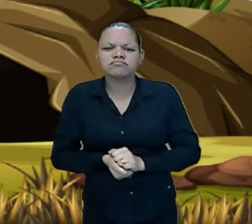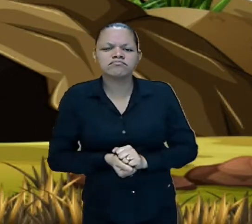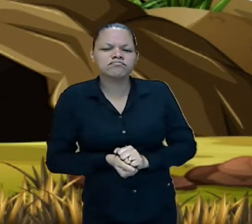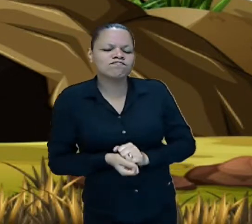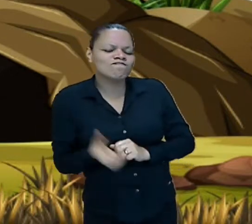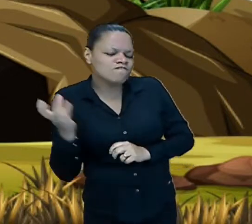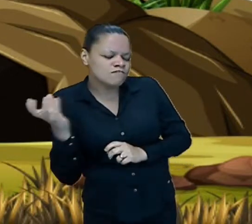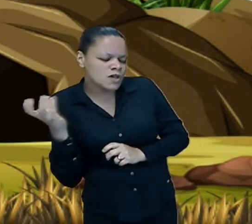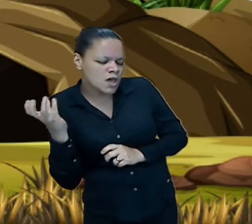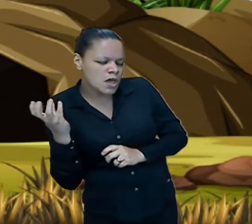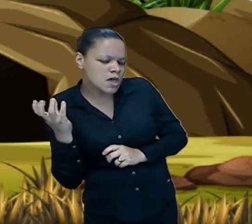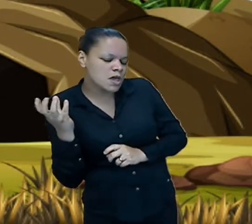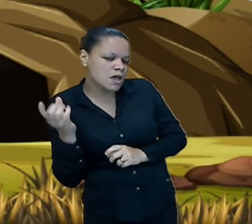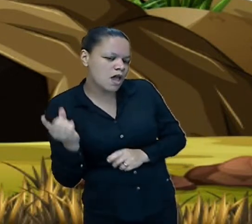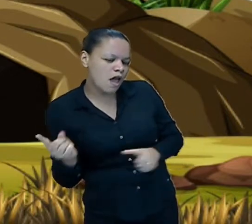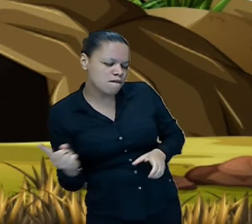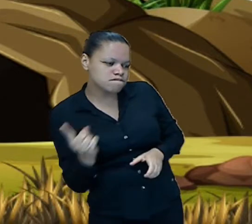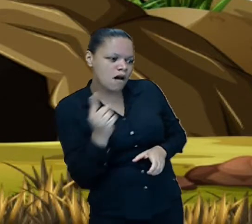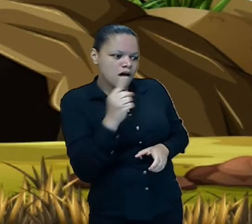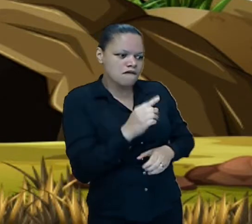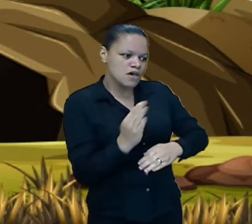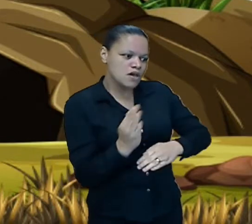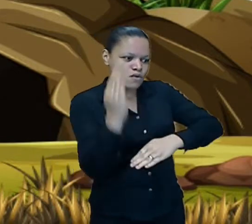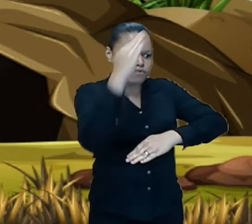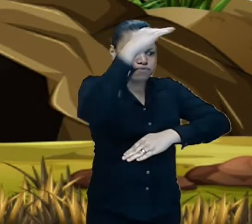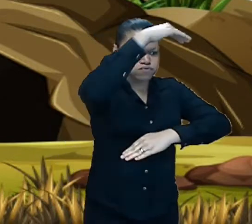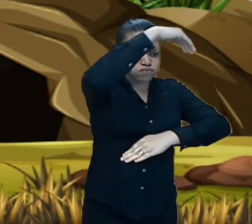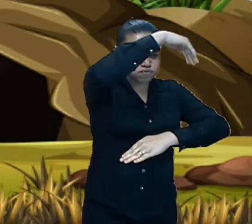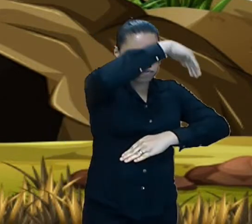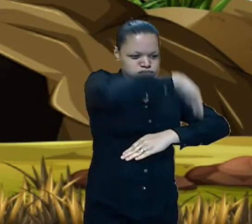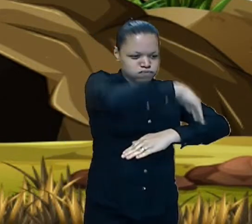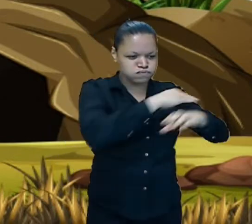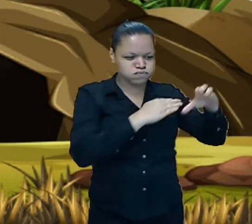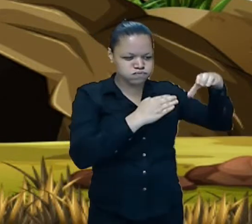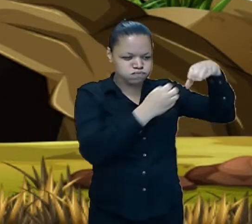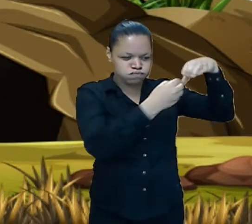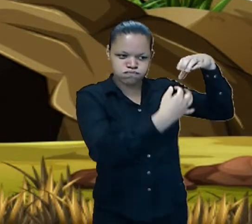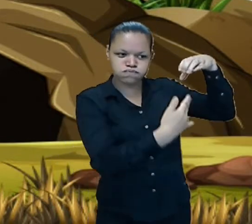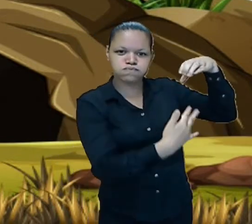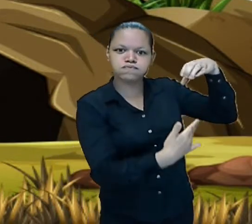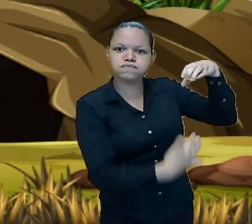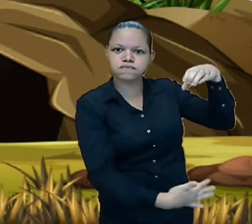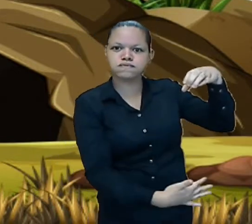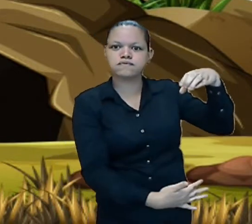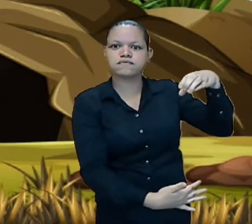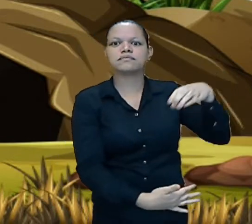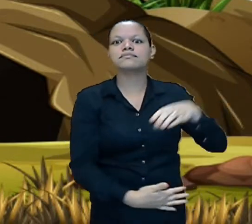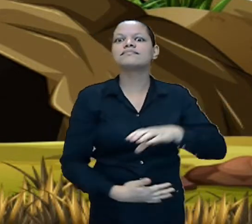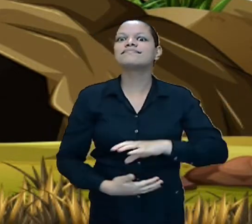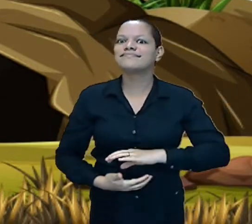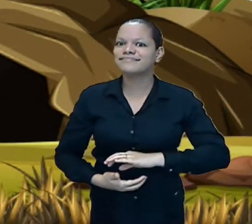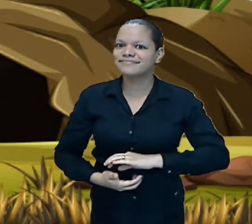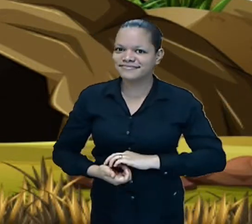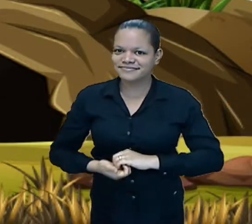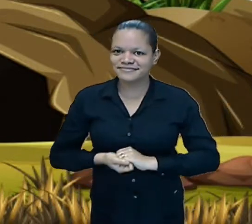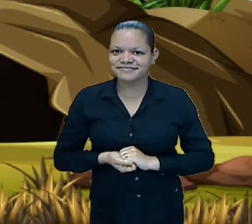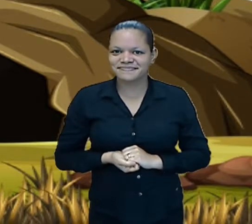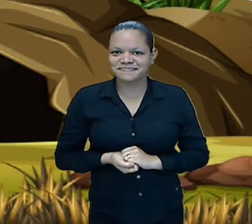comparecer a caverna cavernosa no alto da montanha montanhosa